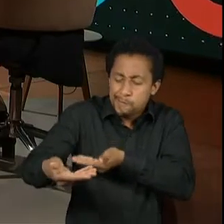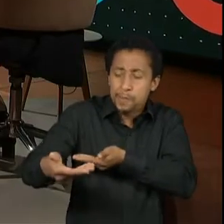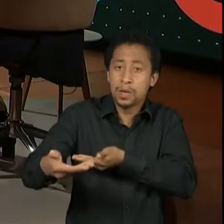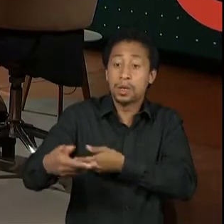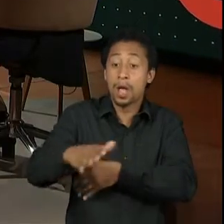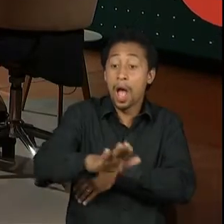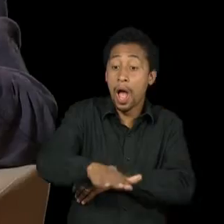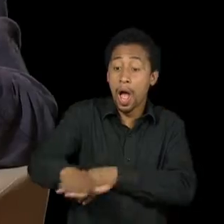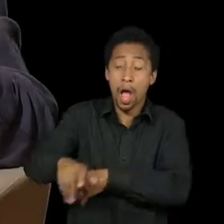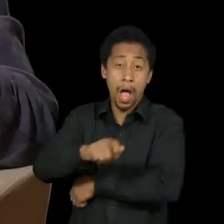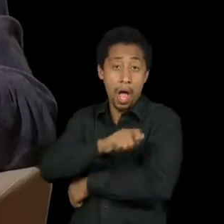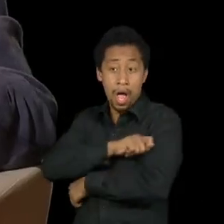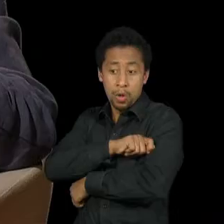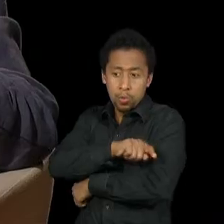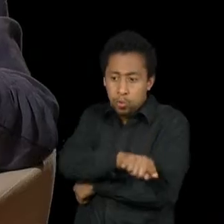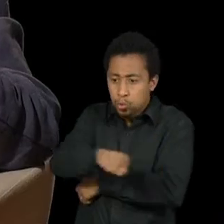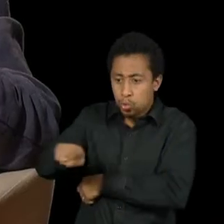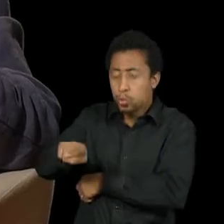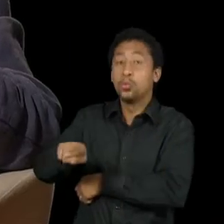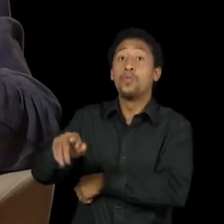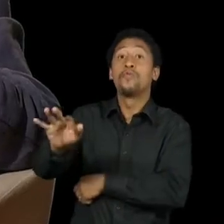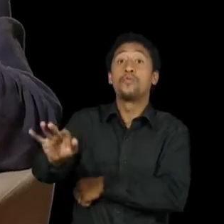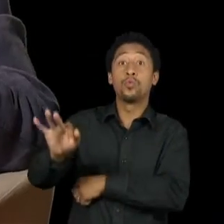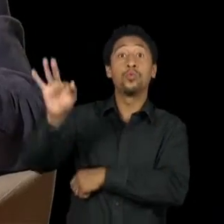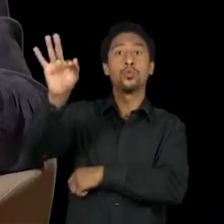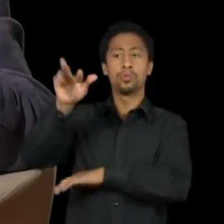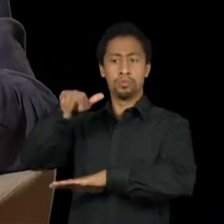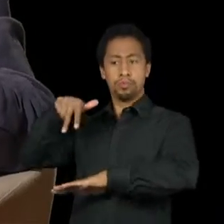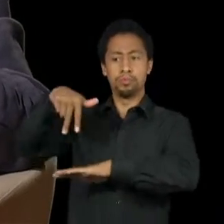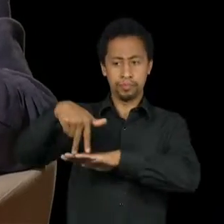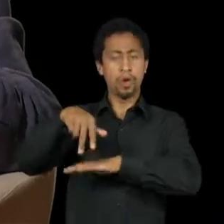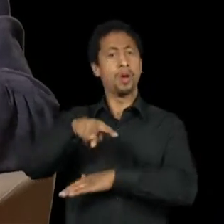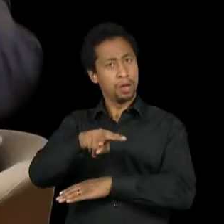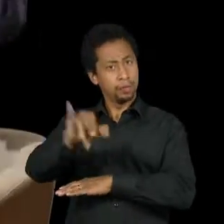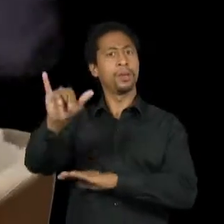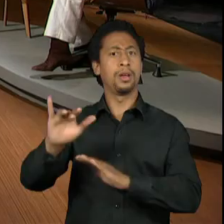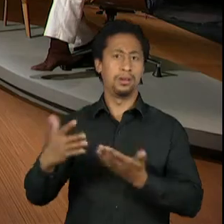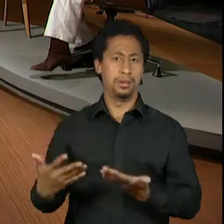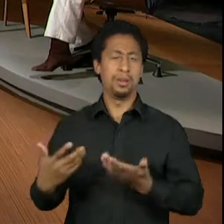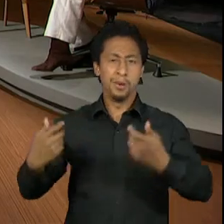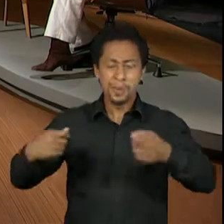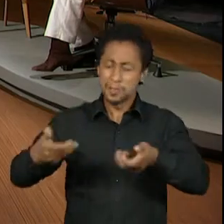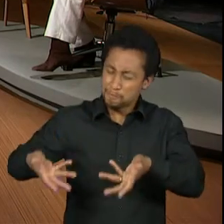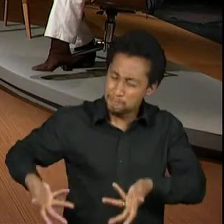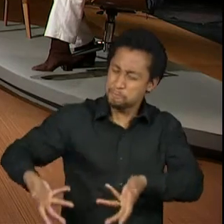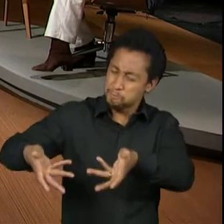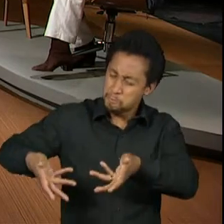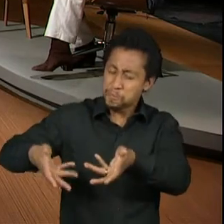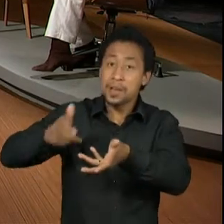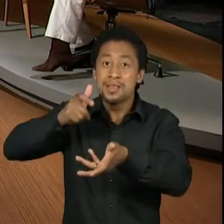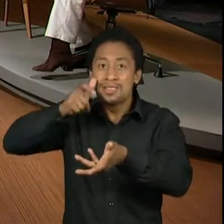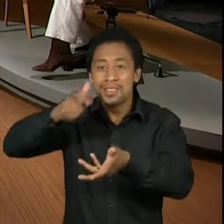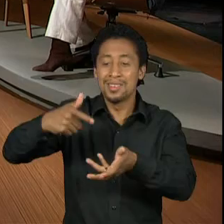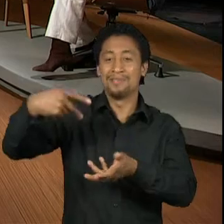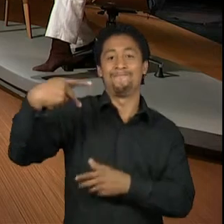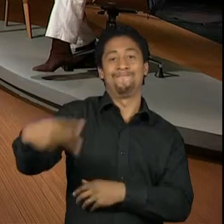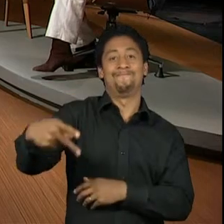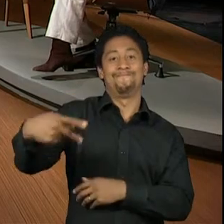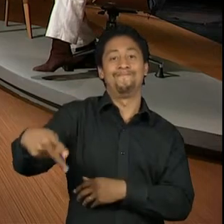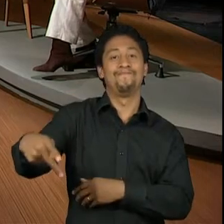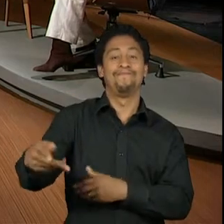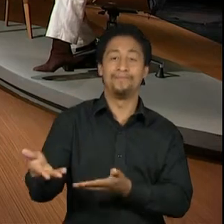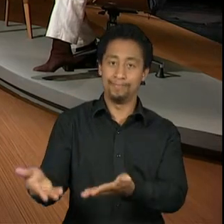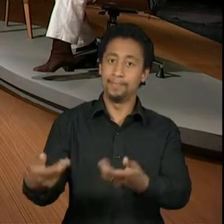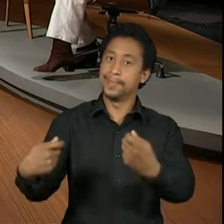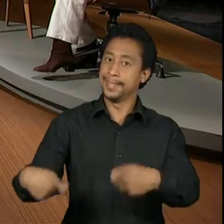colega de amanhã. Então, interesse no trabalho dele, porque isso significa uma coisa maior. Então,